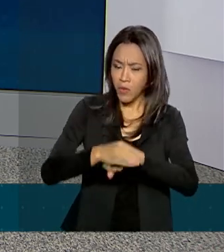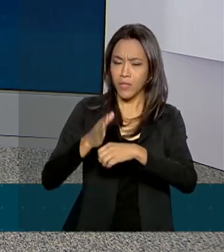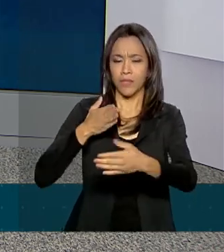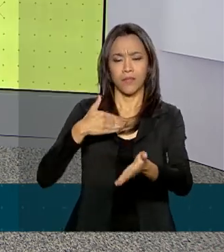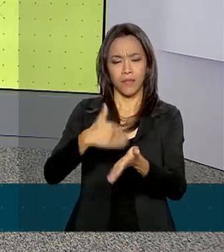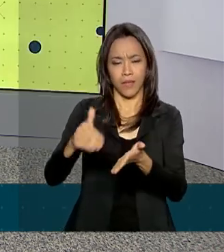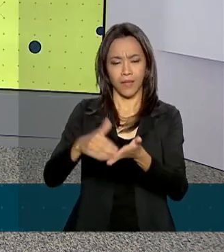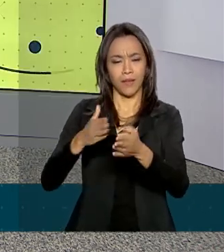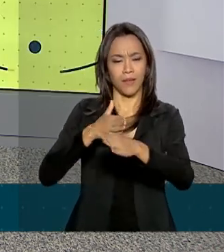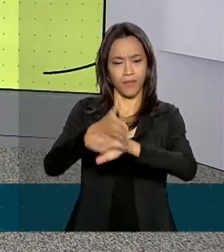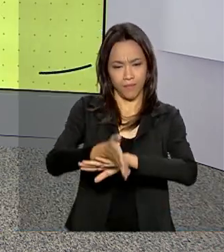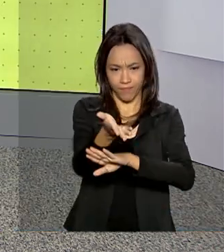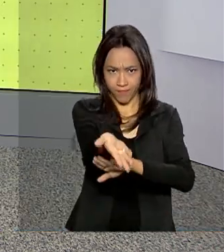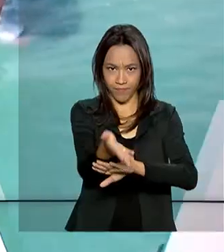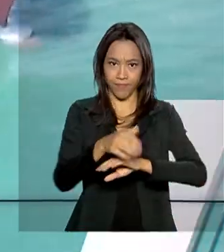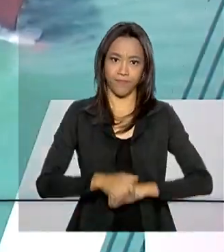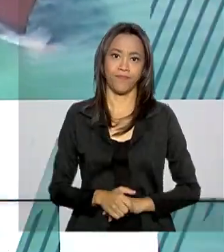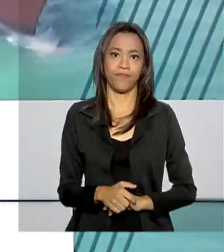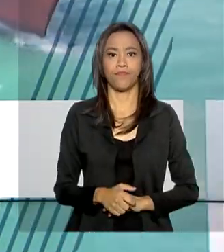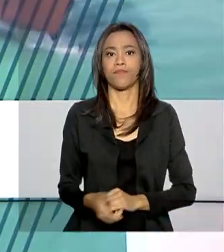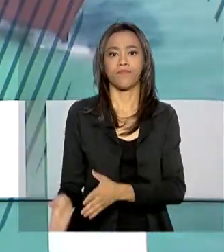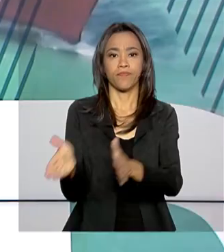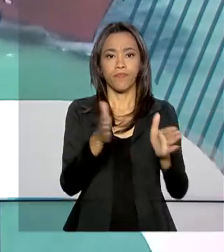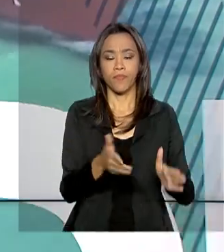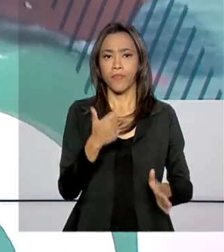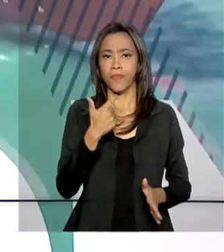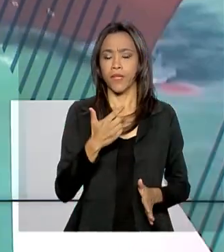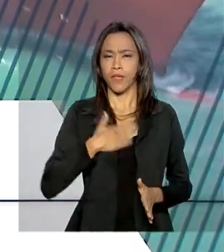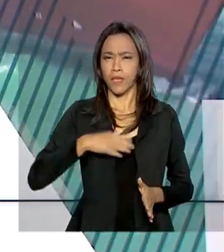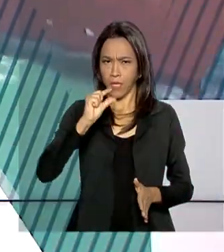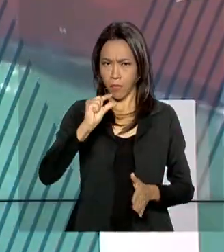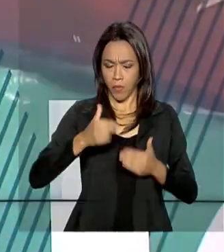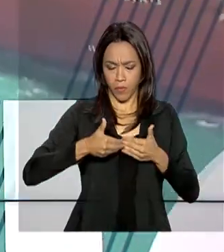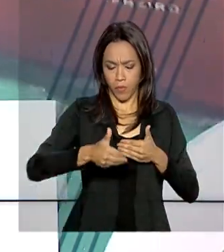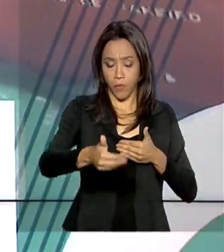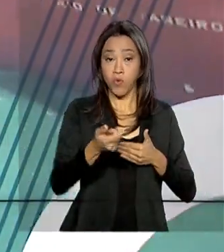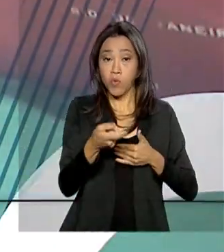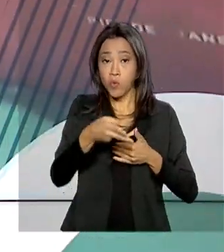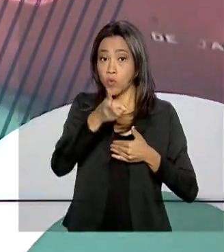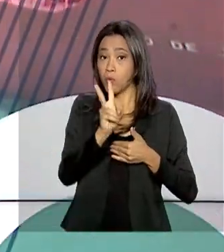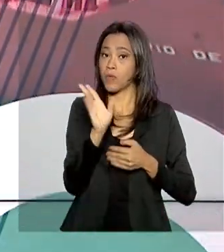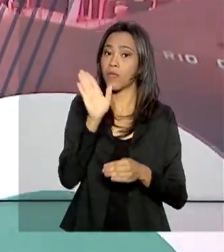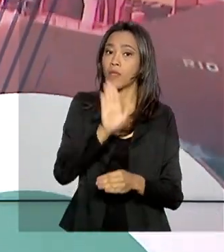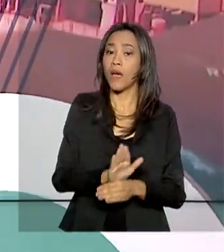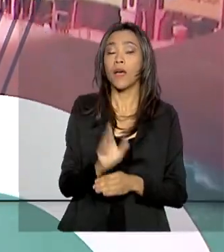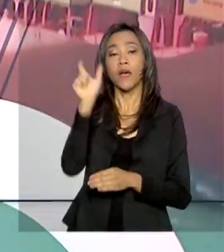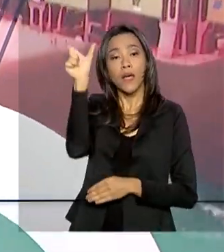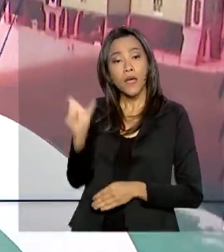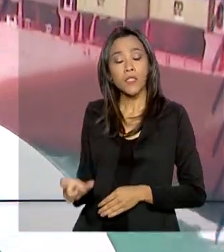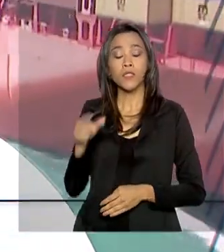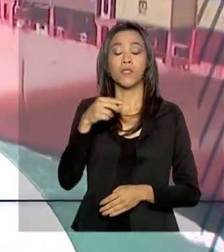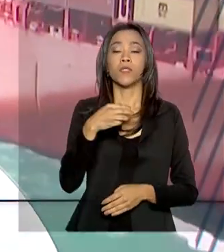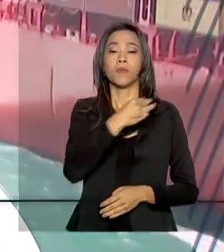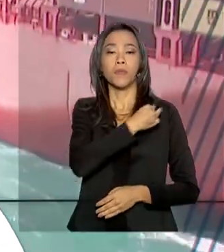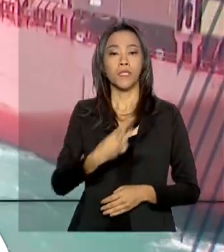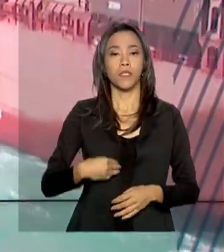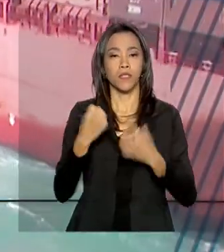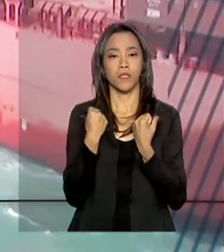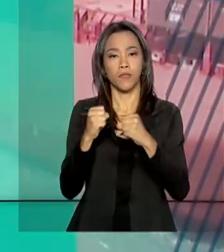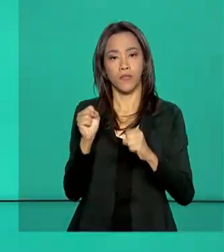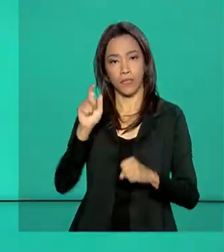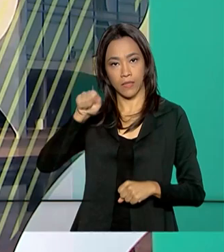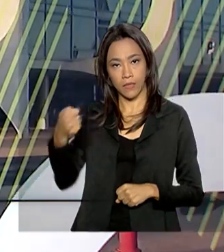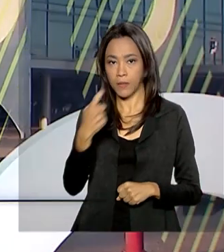aparece agora aí na sua tela. Daqui a pouco, às duas da tarde, o ministro da Defesa, Fernando Azevedo, vai conceder uma